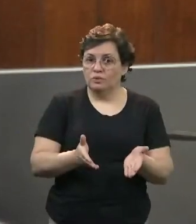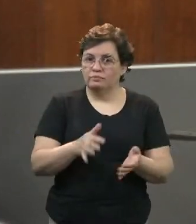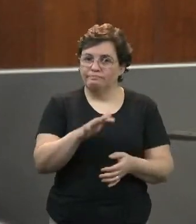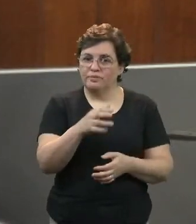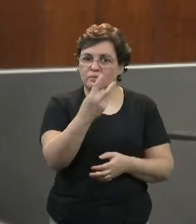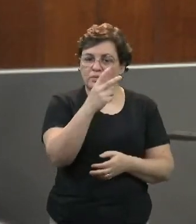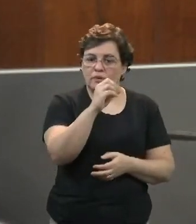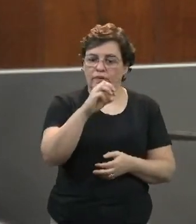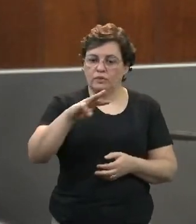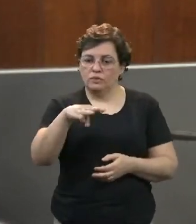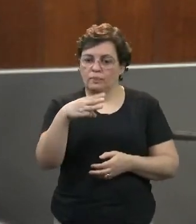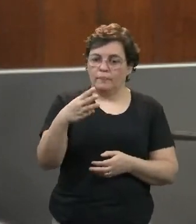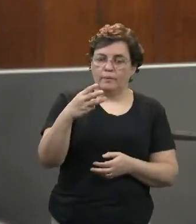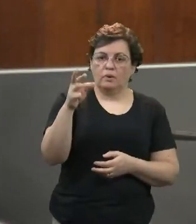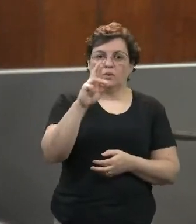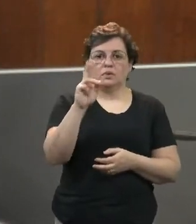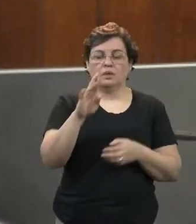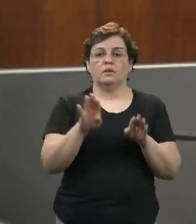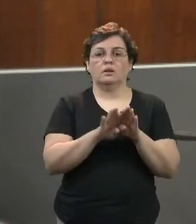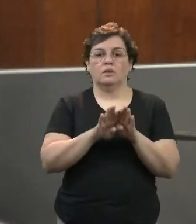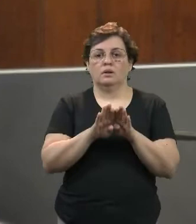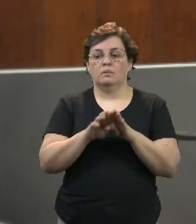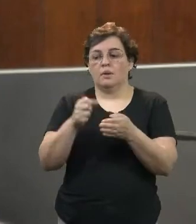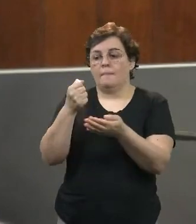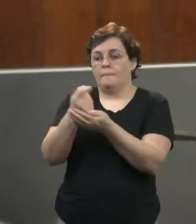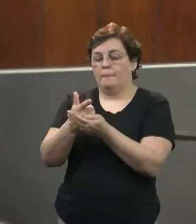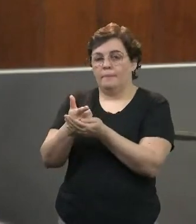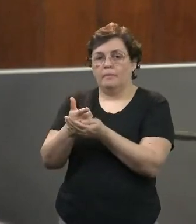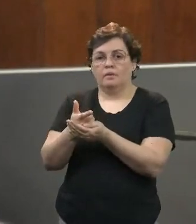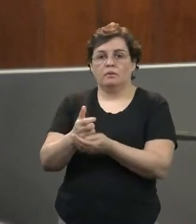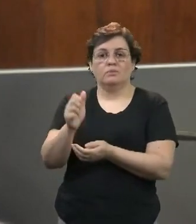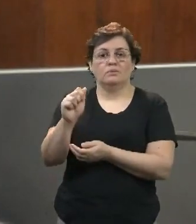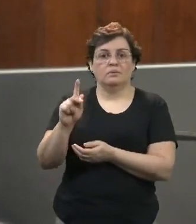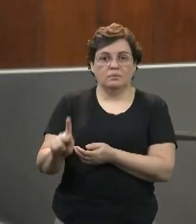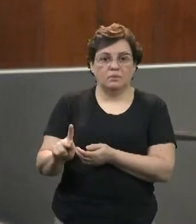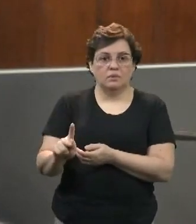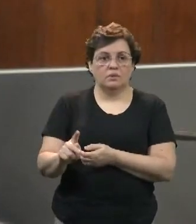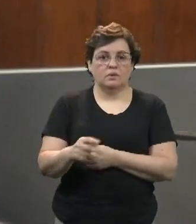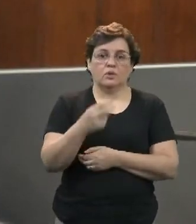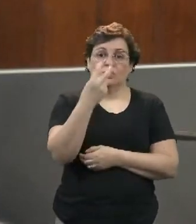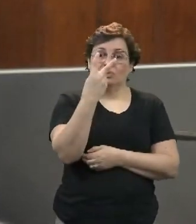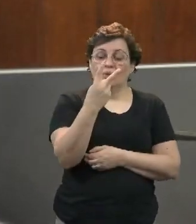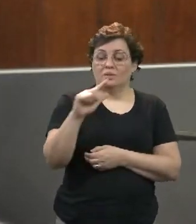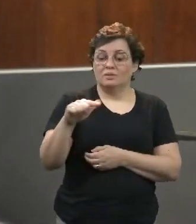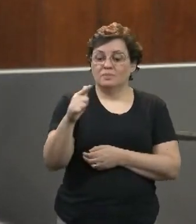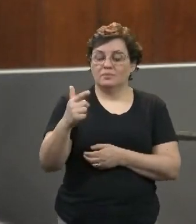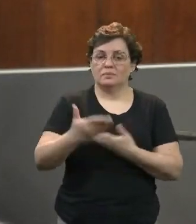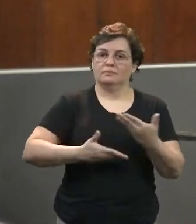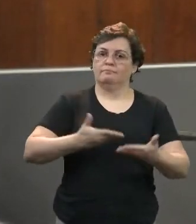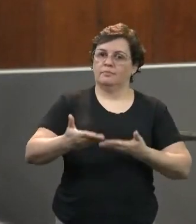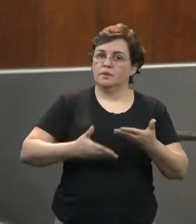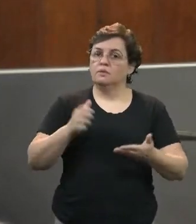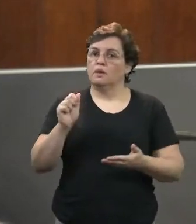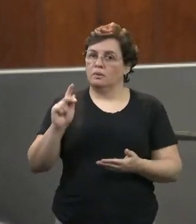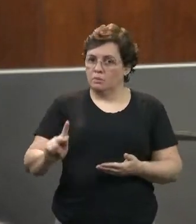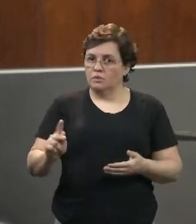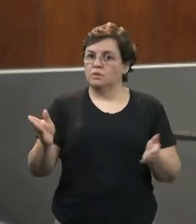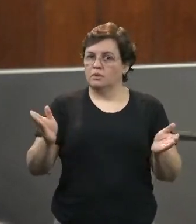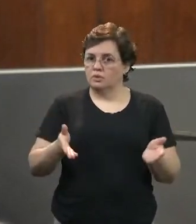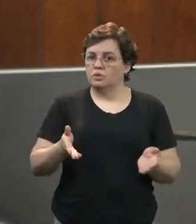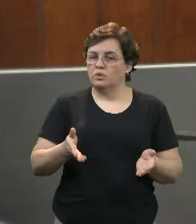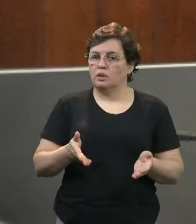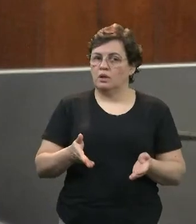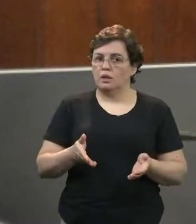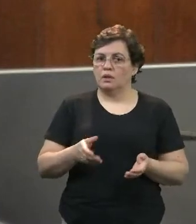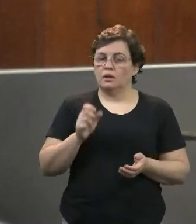milhões de reais e a folha de pagamento dos inativos, 2.000 servidores inativos, onde